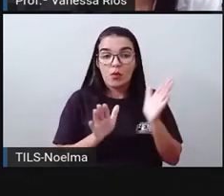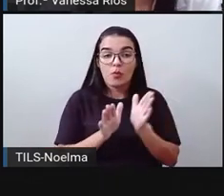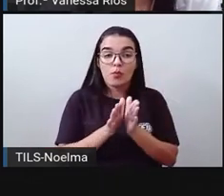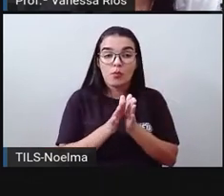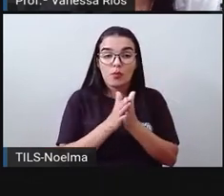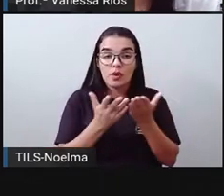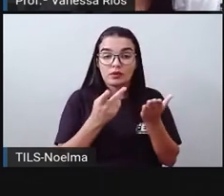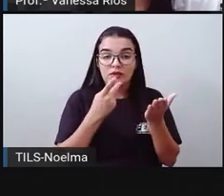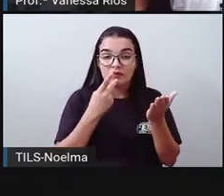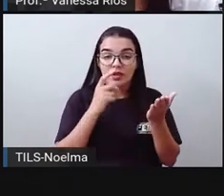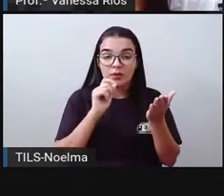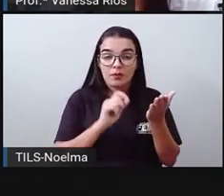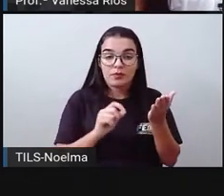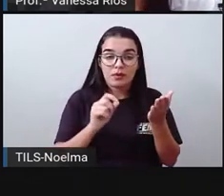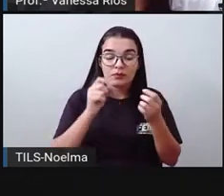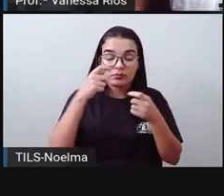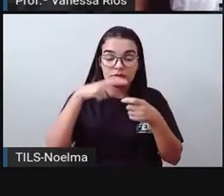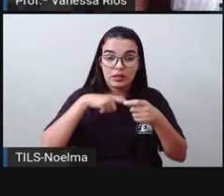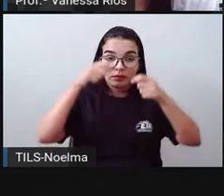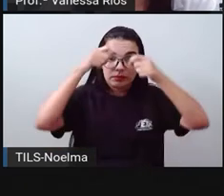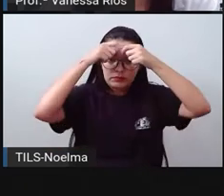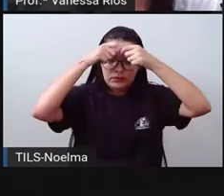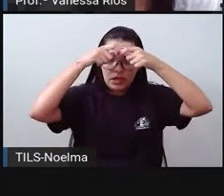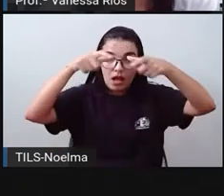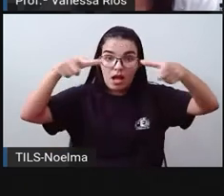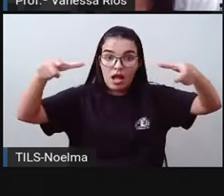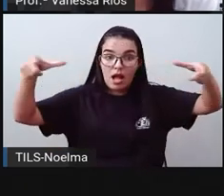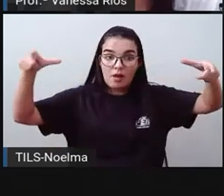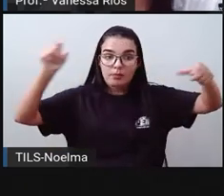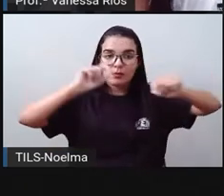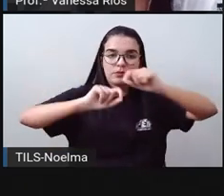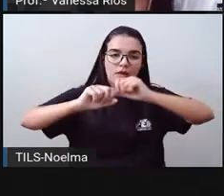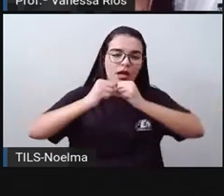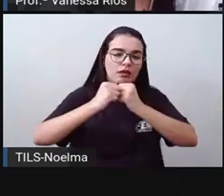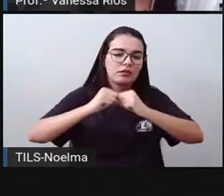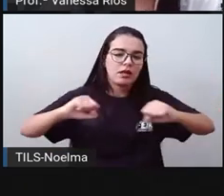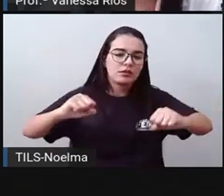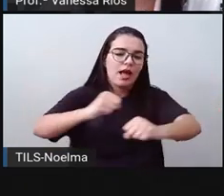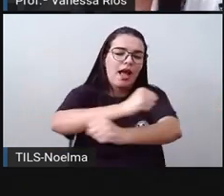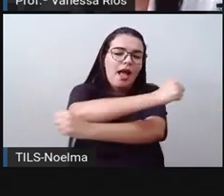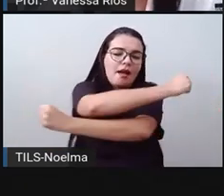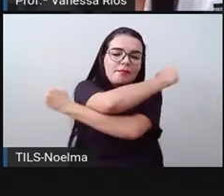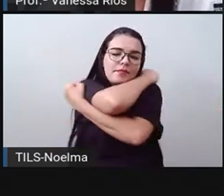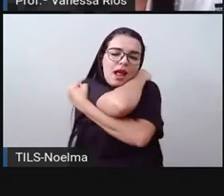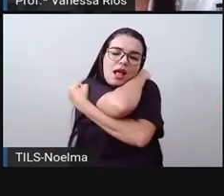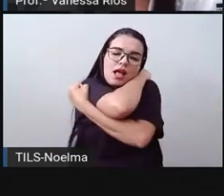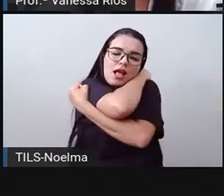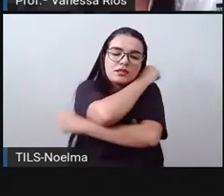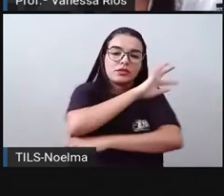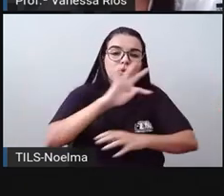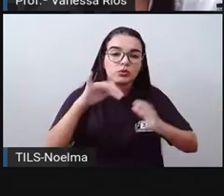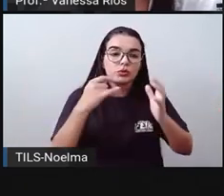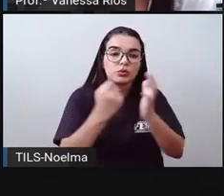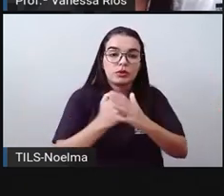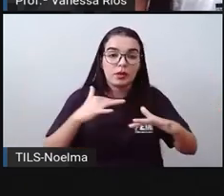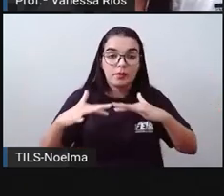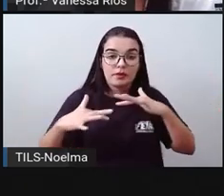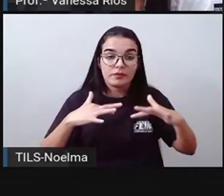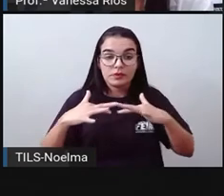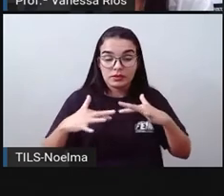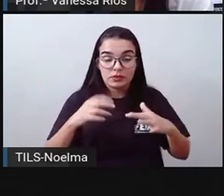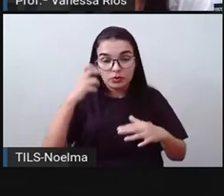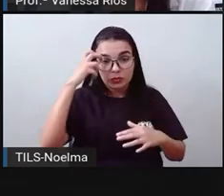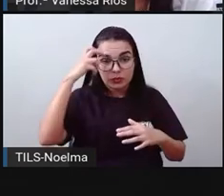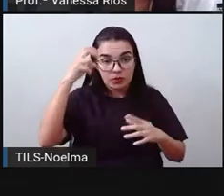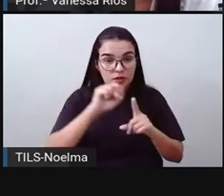ao dizer que ele tem uma concepção ampla, como se fosse um grande abraço a todas as manifestações culturais de uma